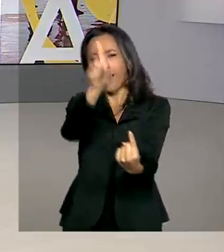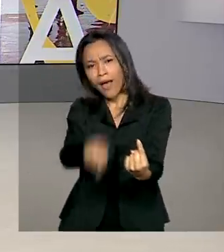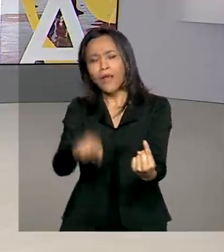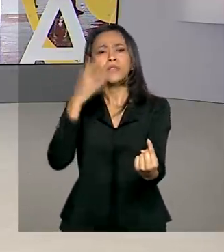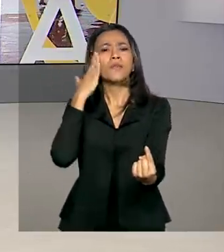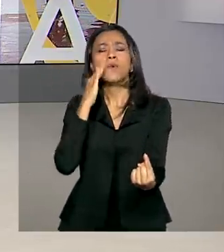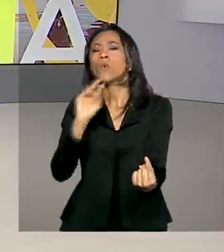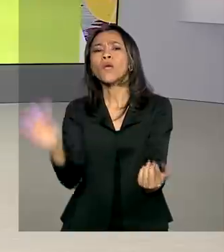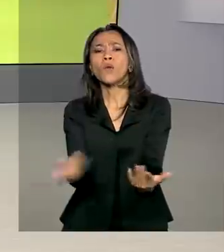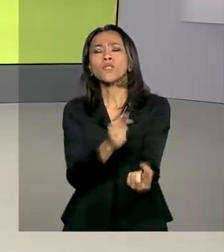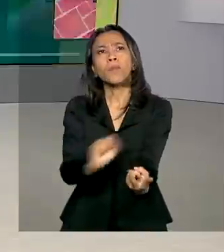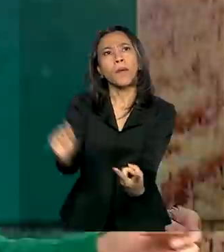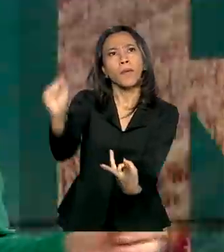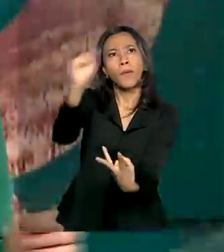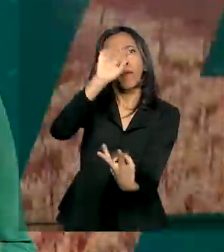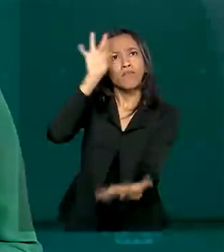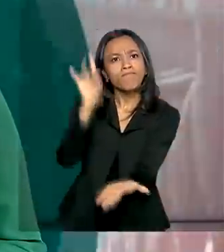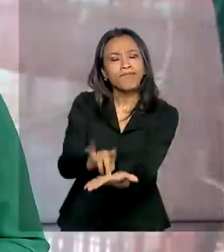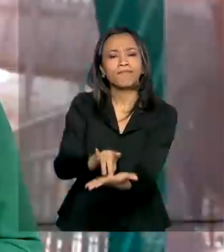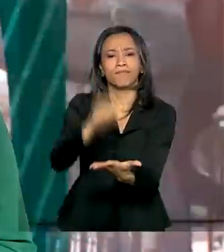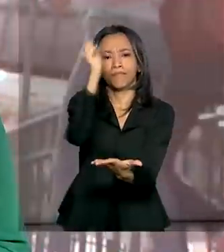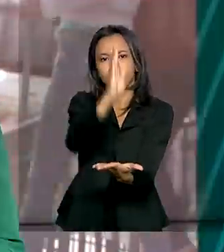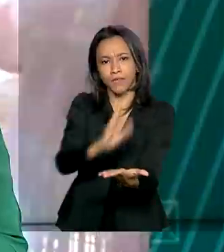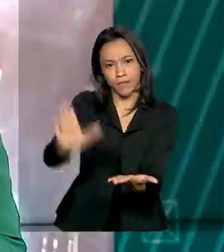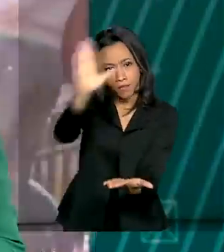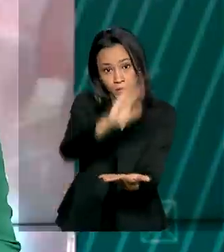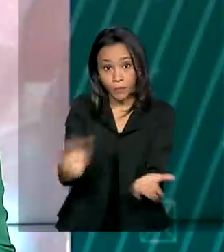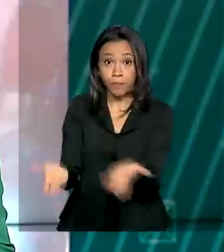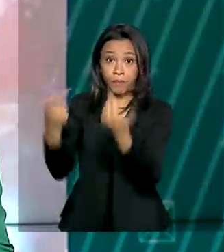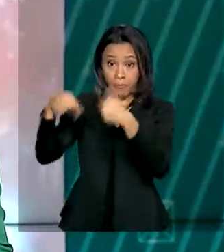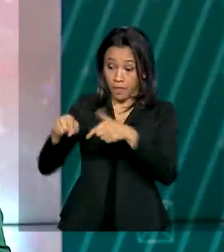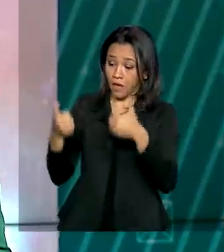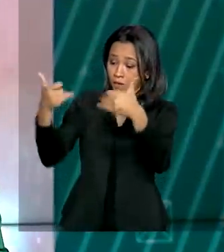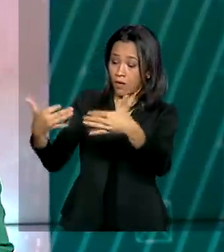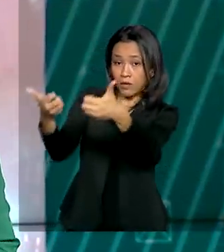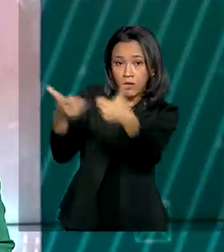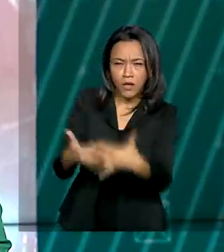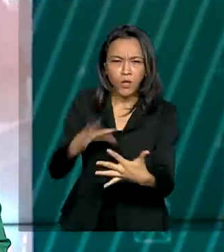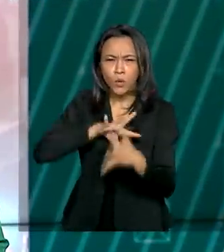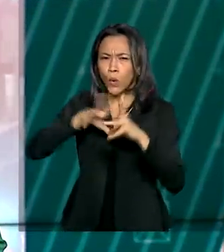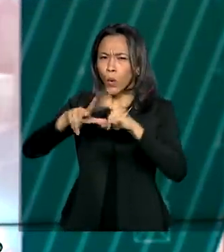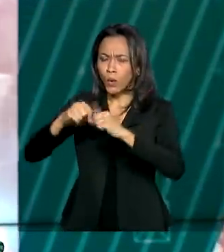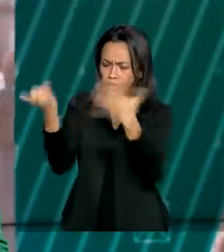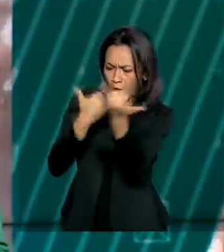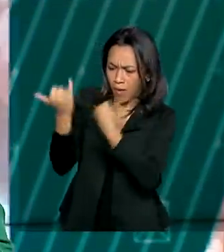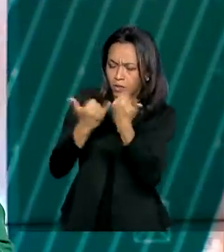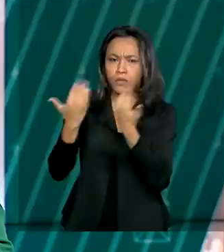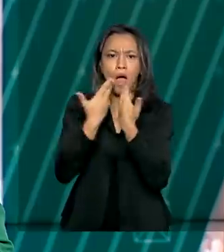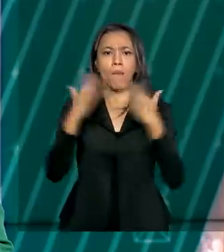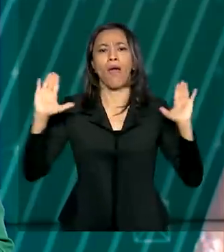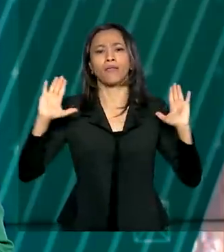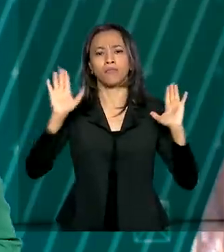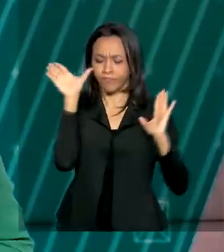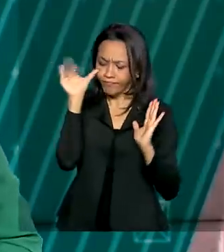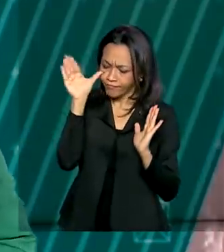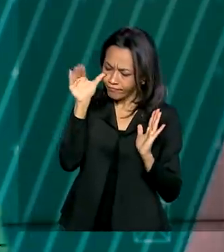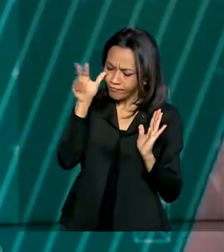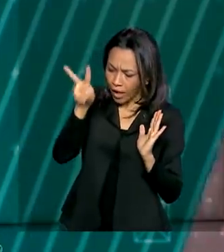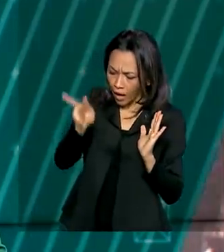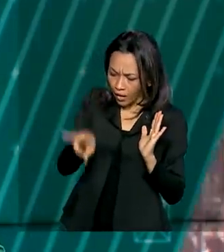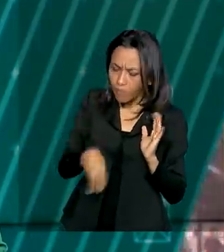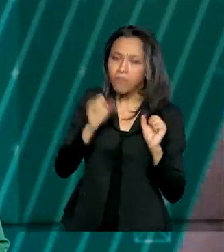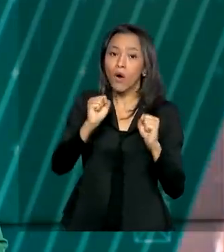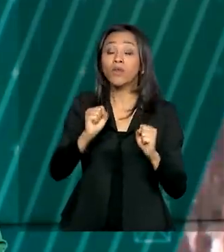cenário mais realista. Segundo o Ministério, todas as informações são públicas e consolidadas pelas